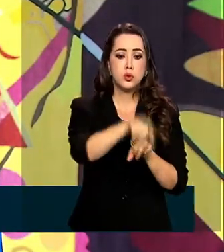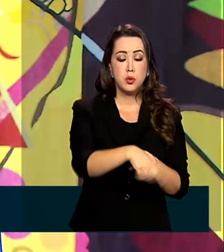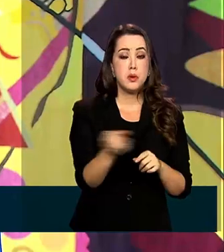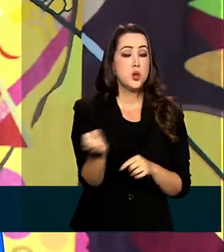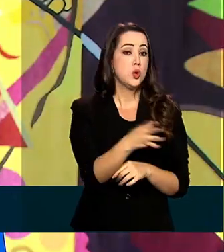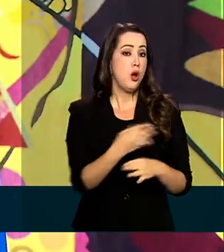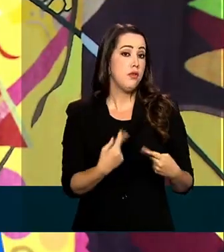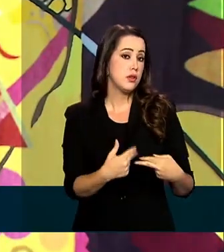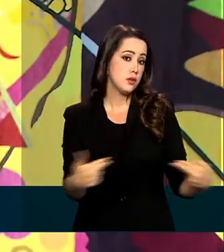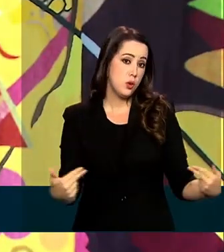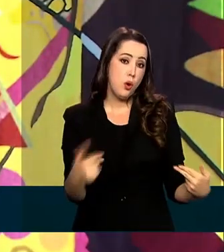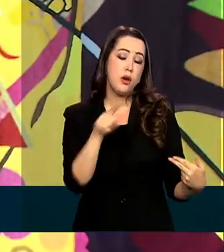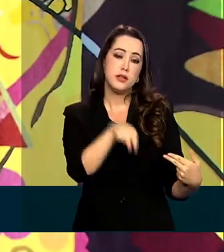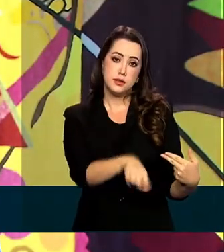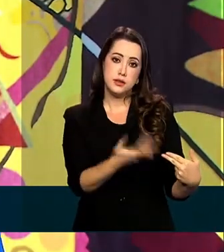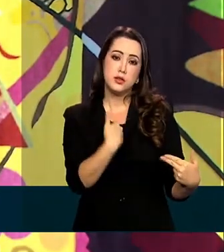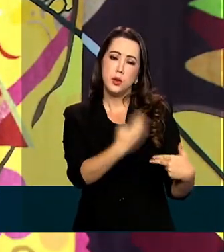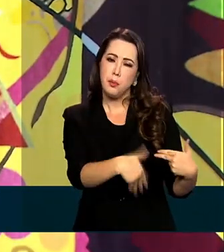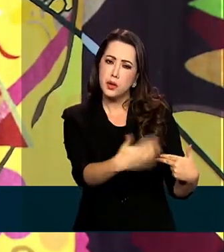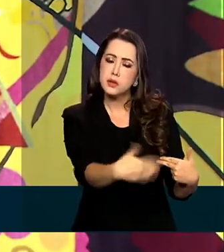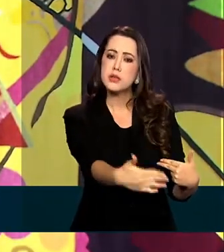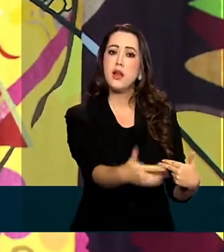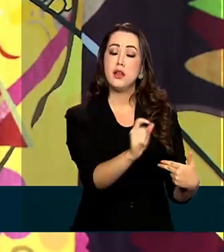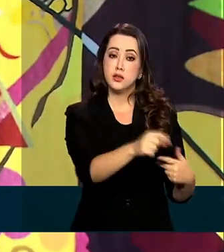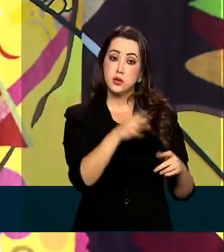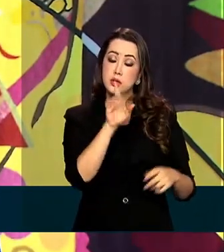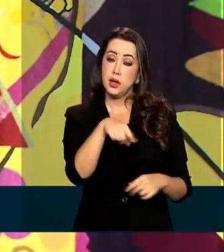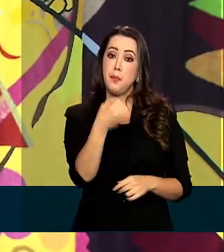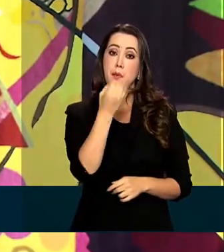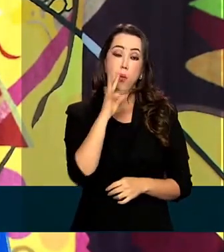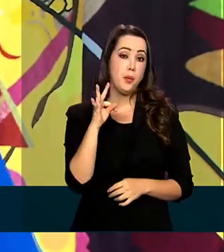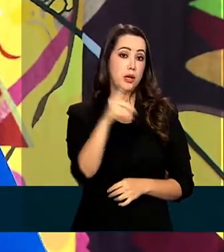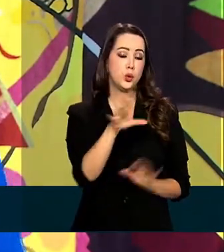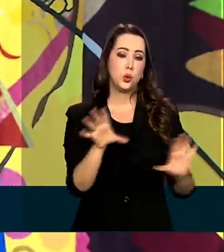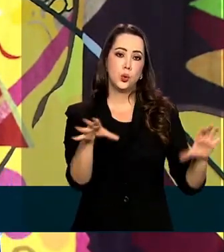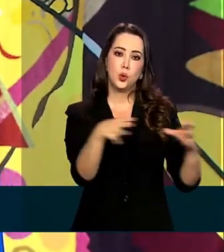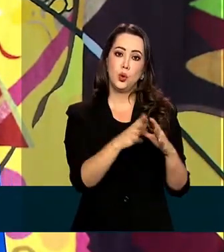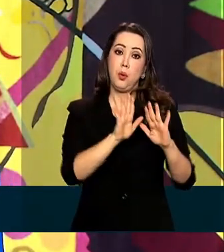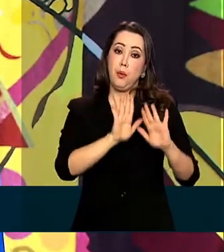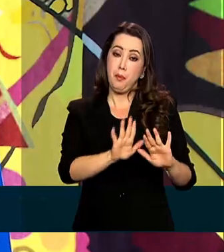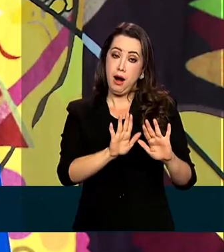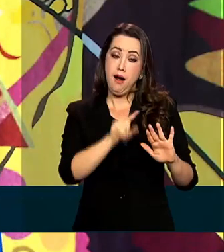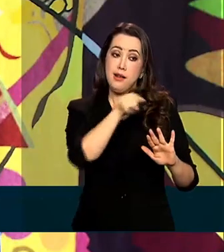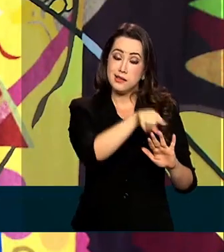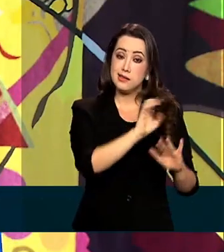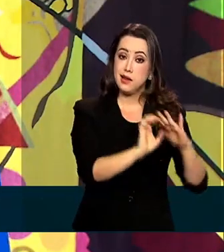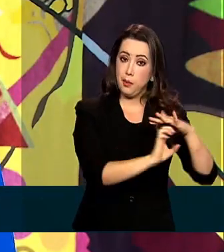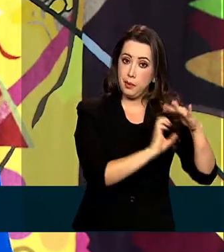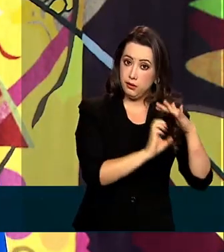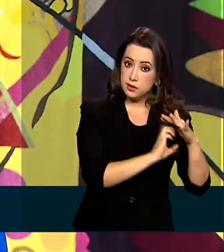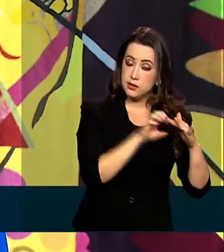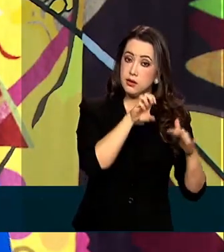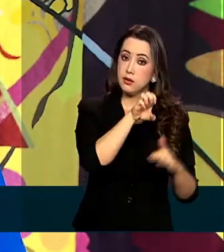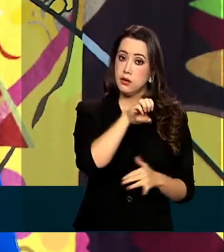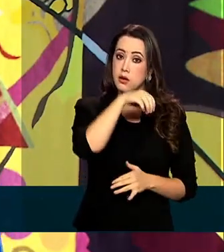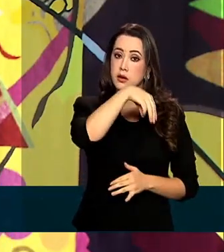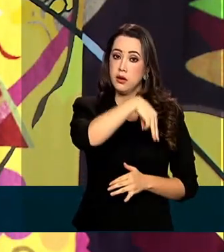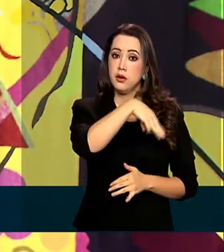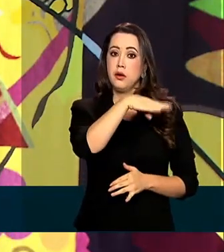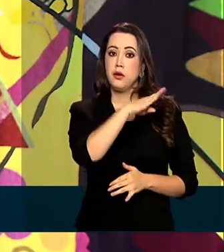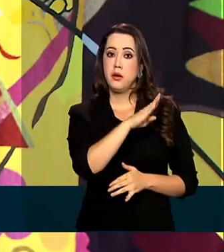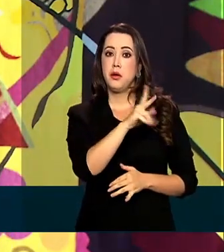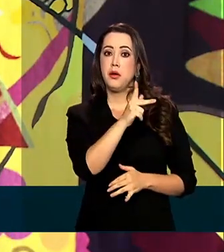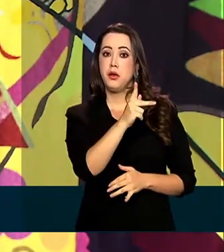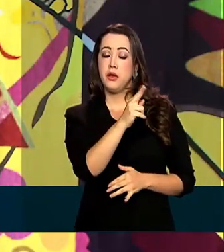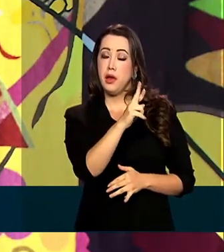novos produtos e processos que beneficiem todo o setor. Mas a Embrapi também aposta na união